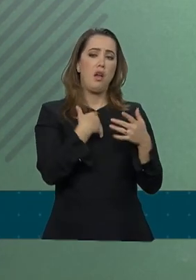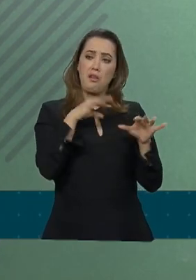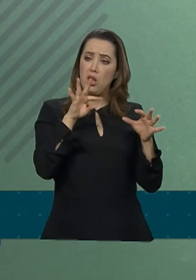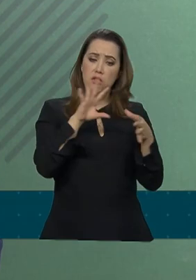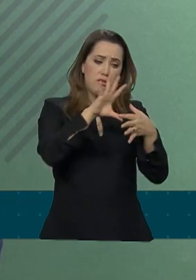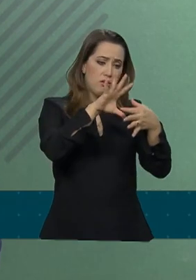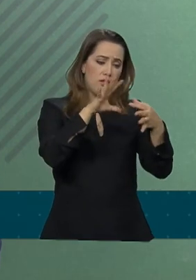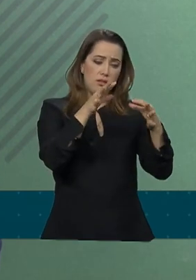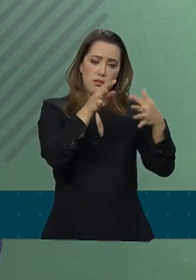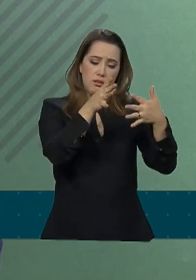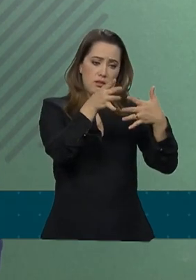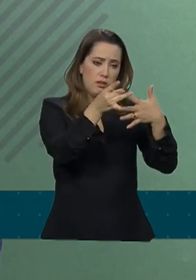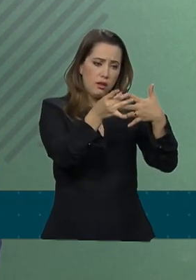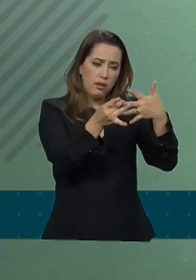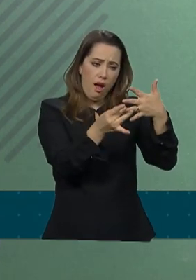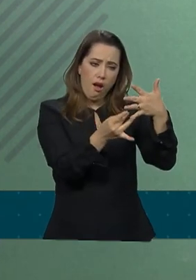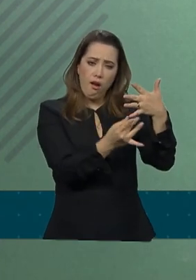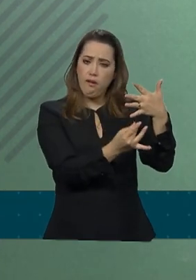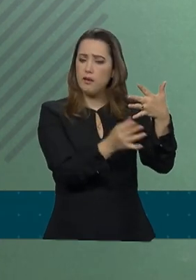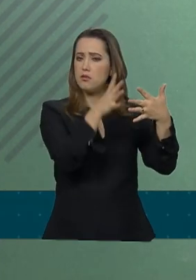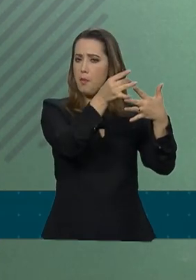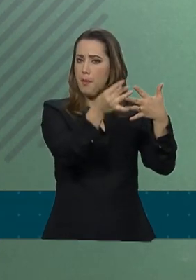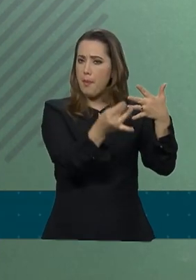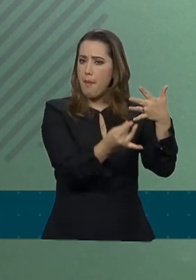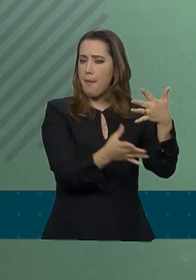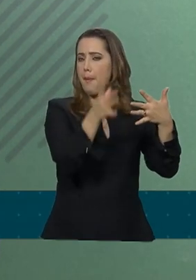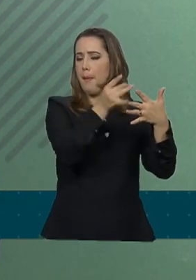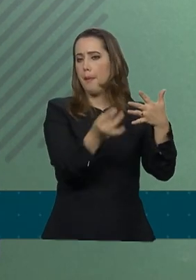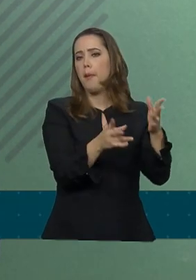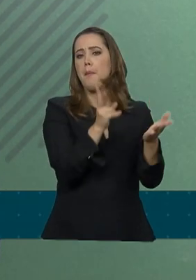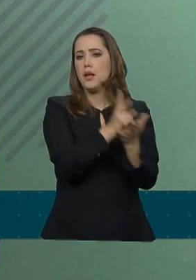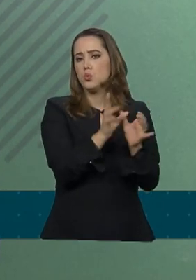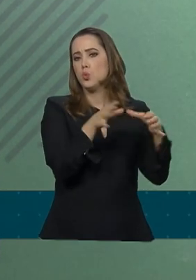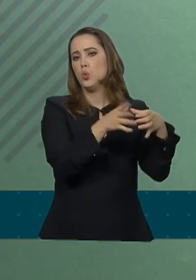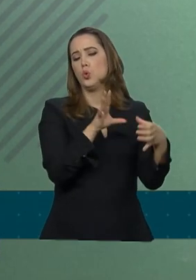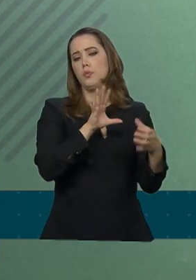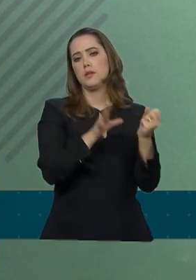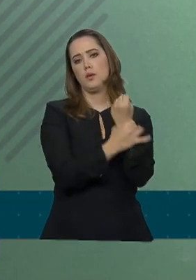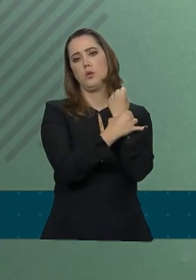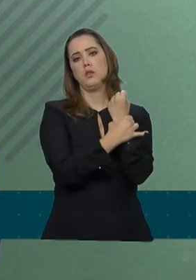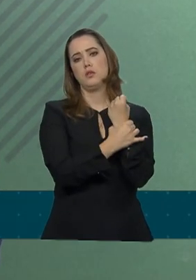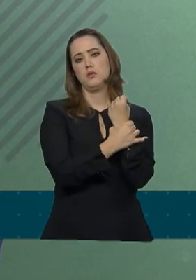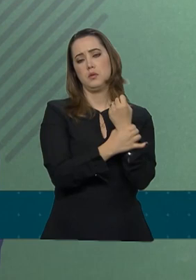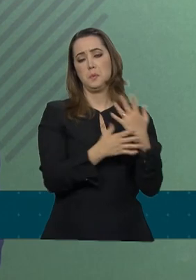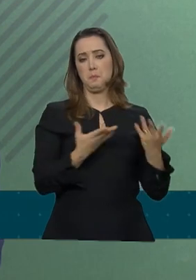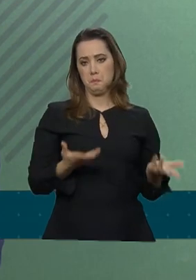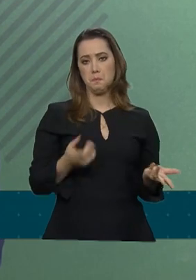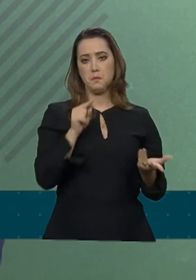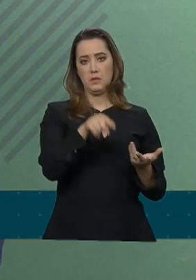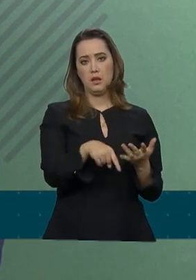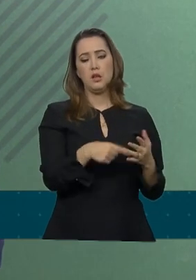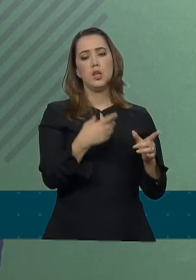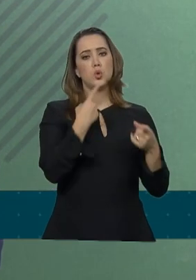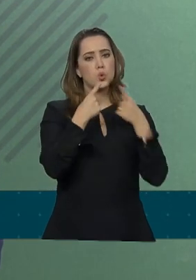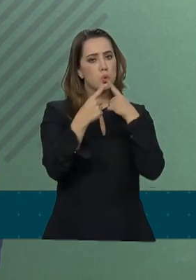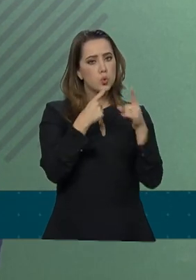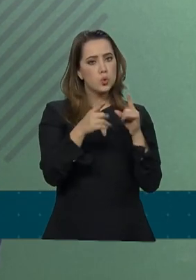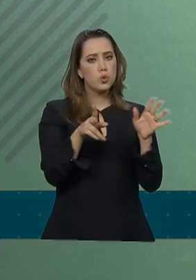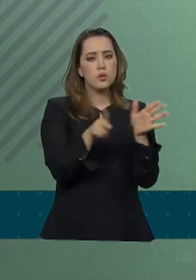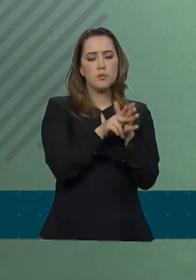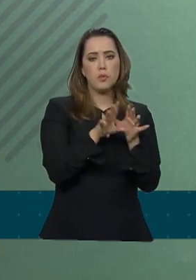pontuais, dentre os quais este que você está tratando. Então, discussões propositivas dos